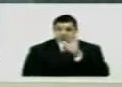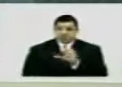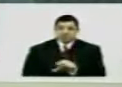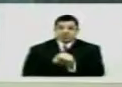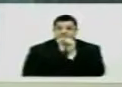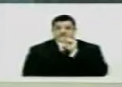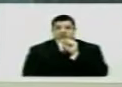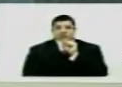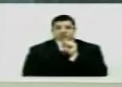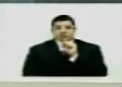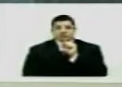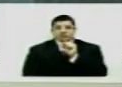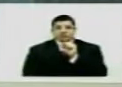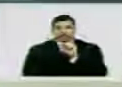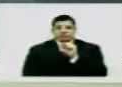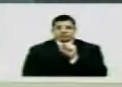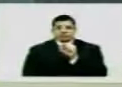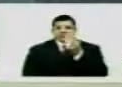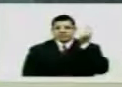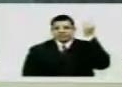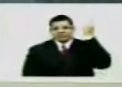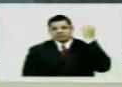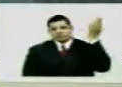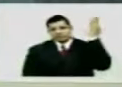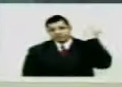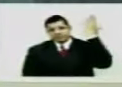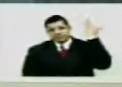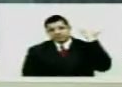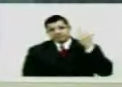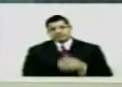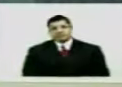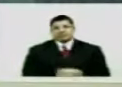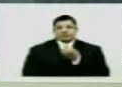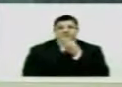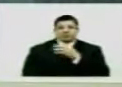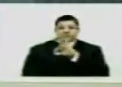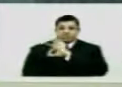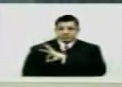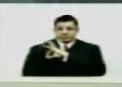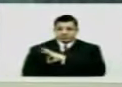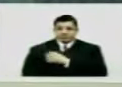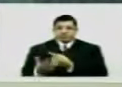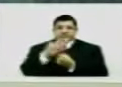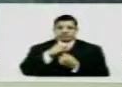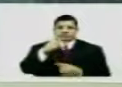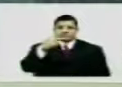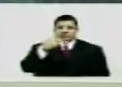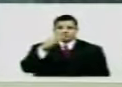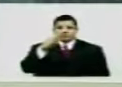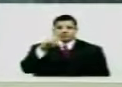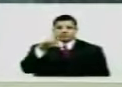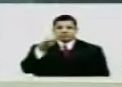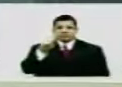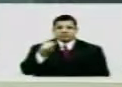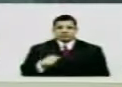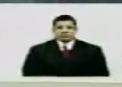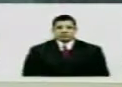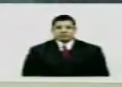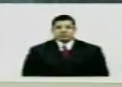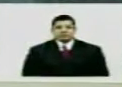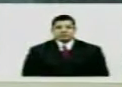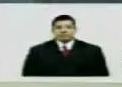já optou Há tempos atrás Há uma política de segurança pública obscura